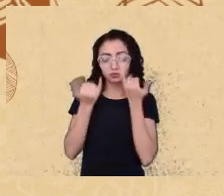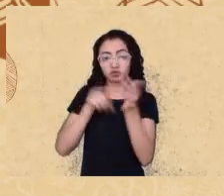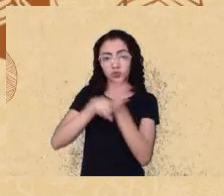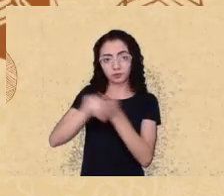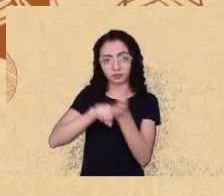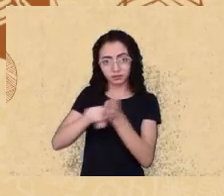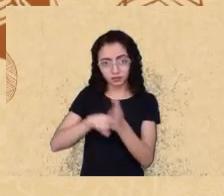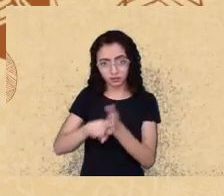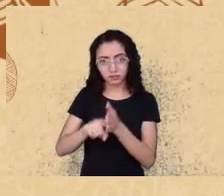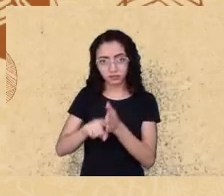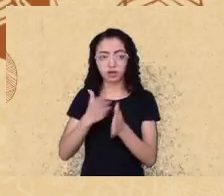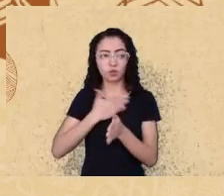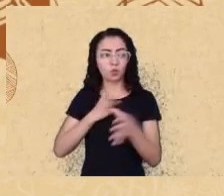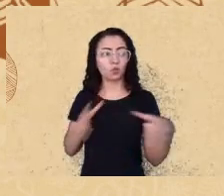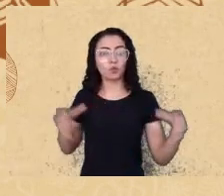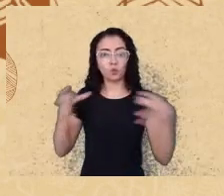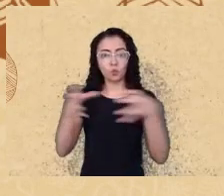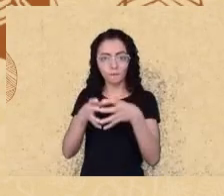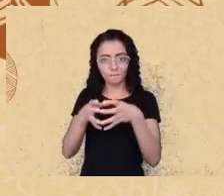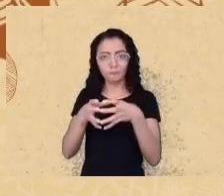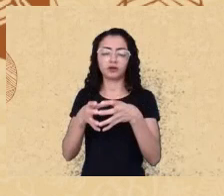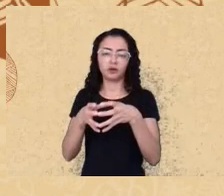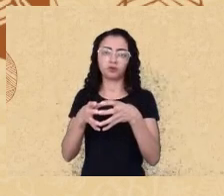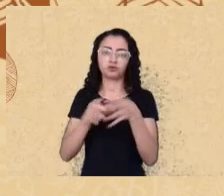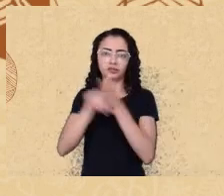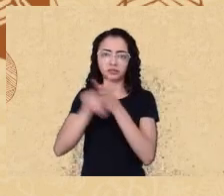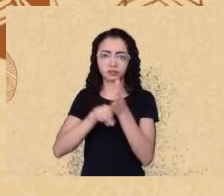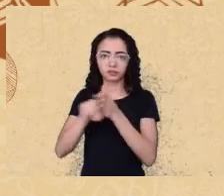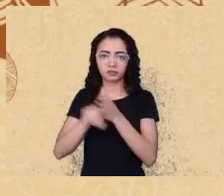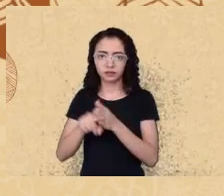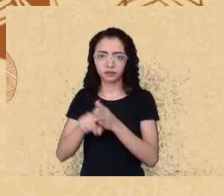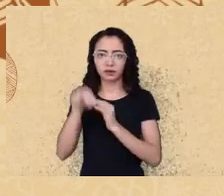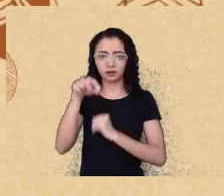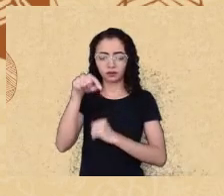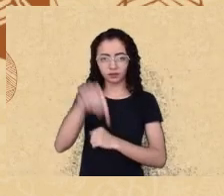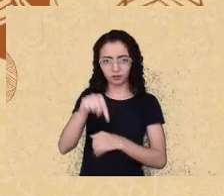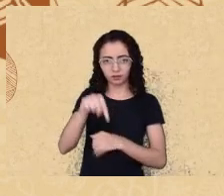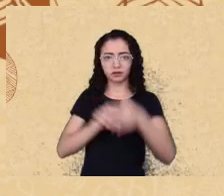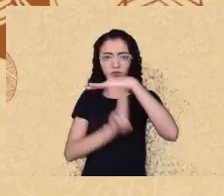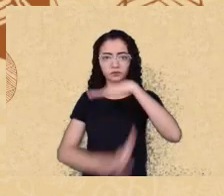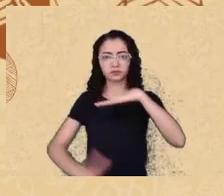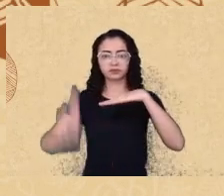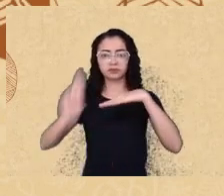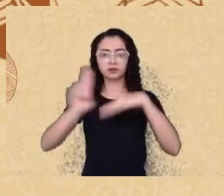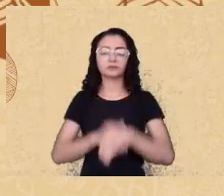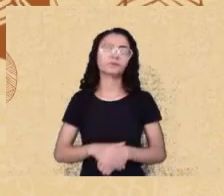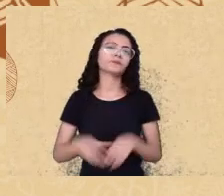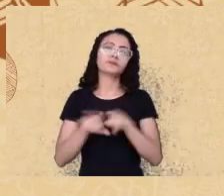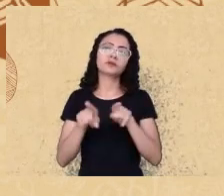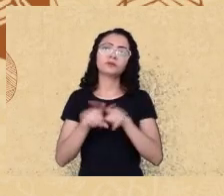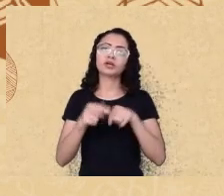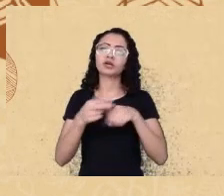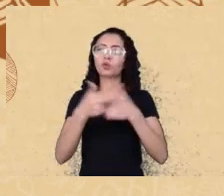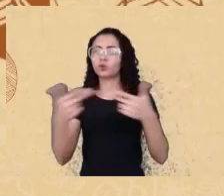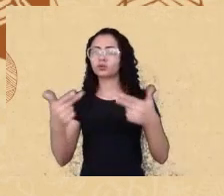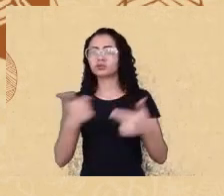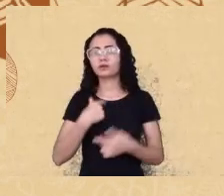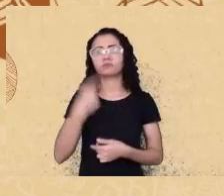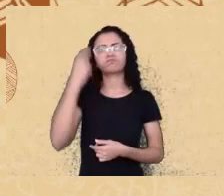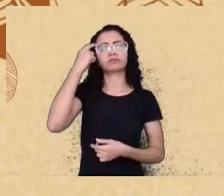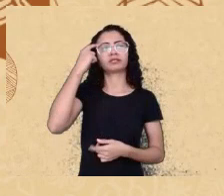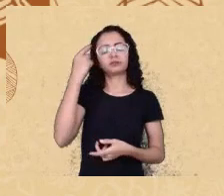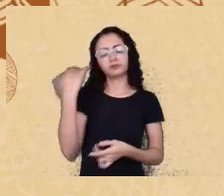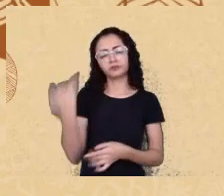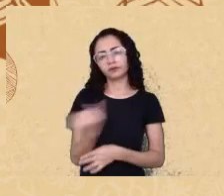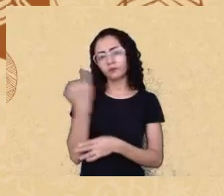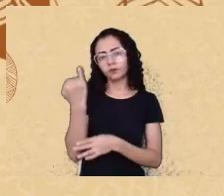de pesquisas aqui na UFAO, e algumas considerações que eu julguei pertinentes de trazer para subsidiar um